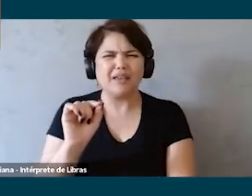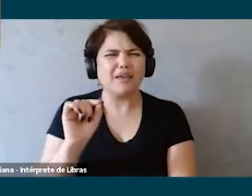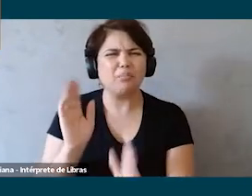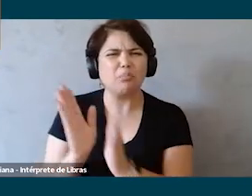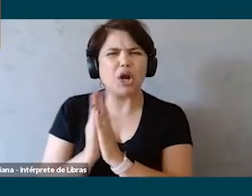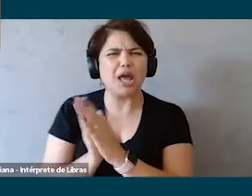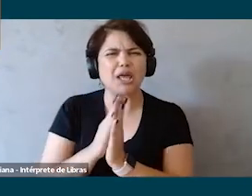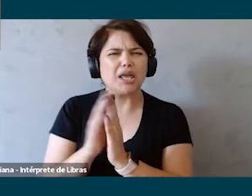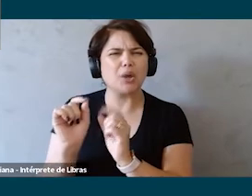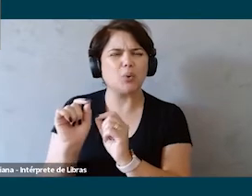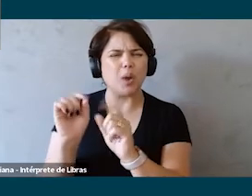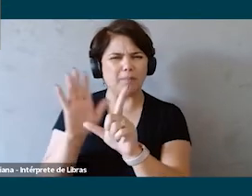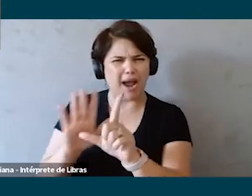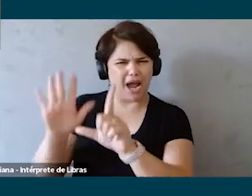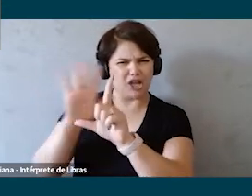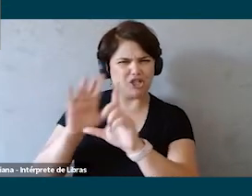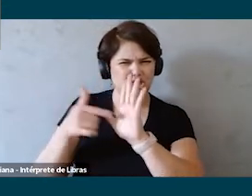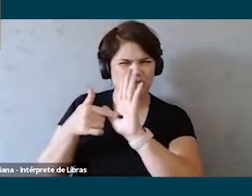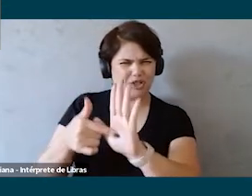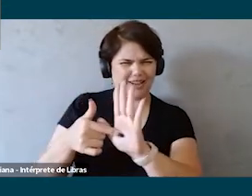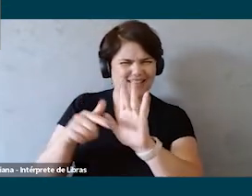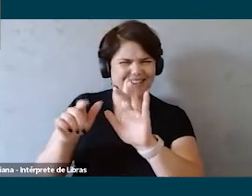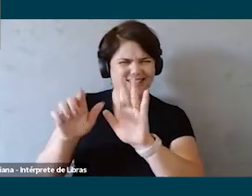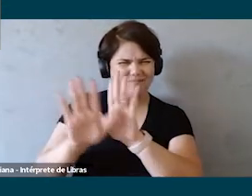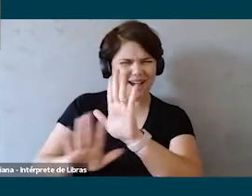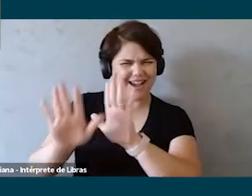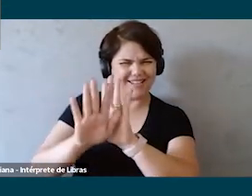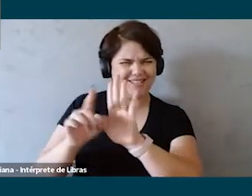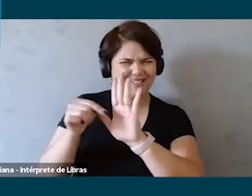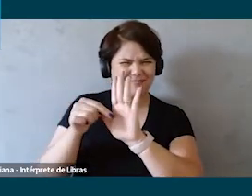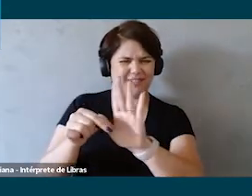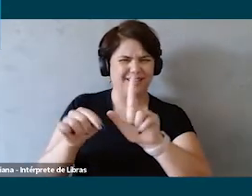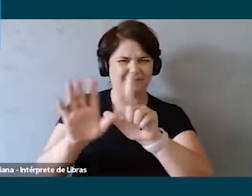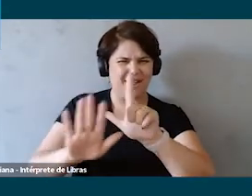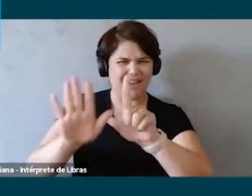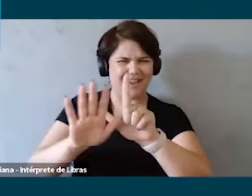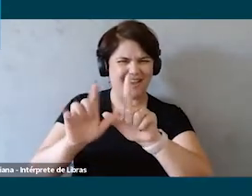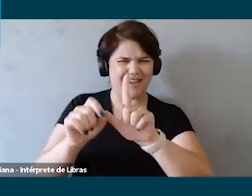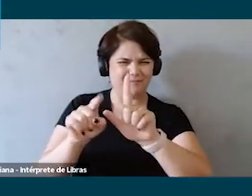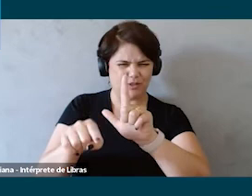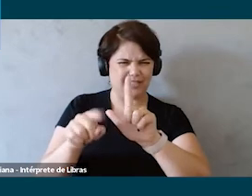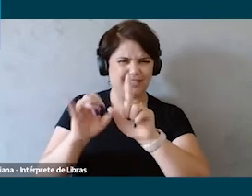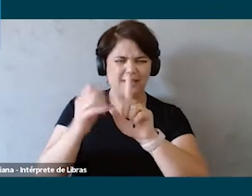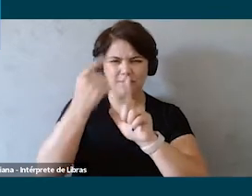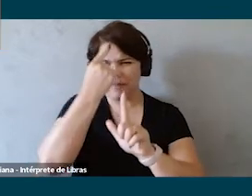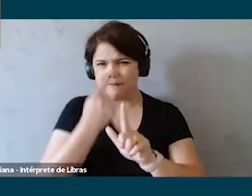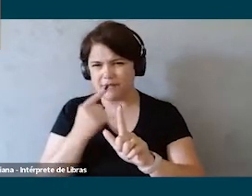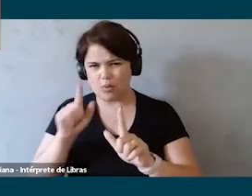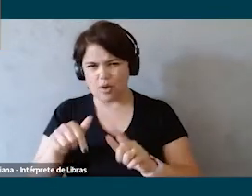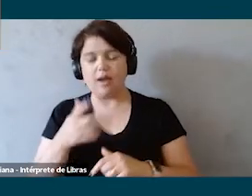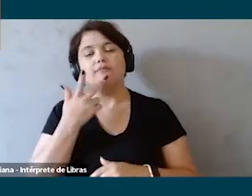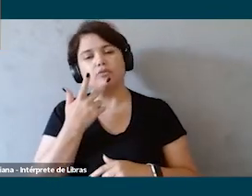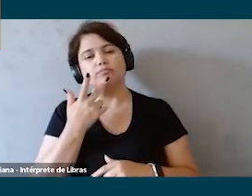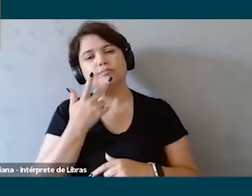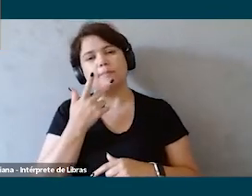as bonequinhas é a imagem que eu mostrei que eu estava falando também da escaleira que tinha de fato o perfis